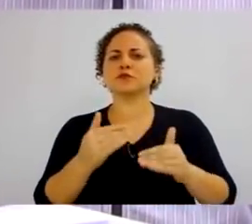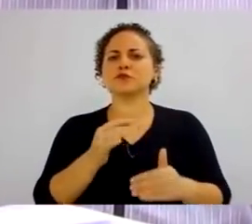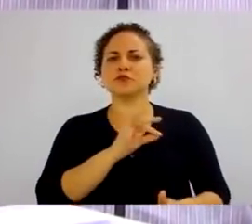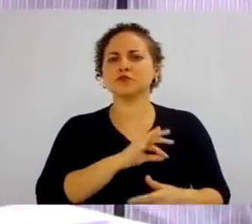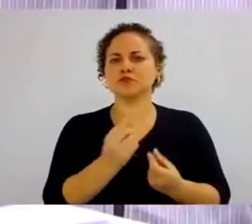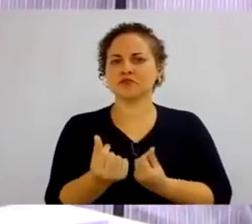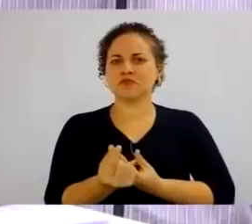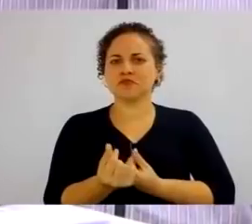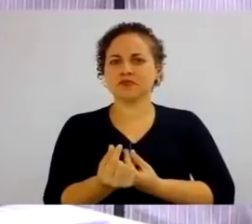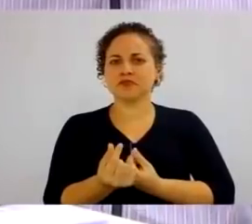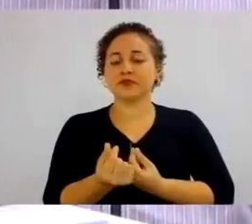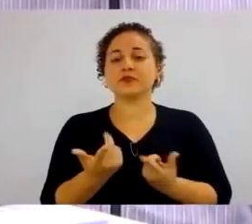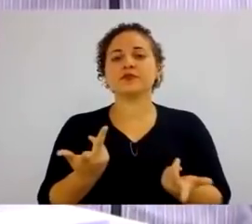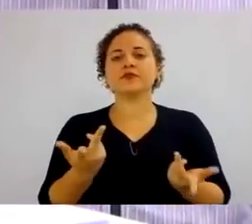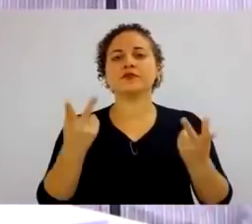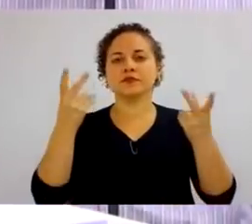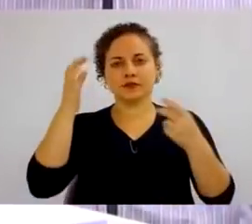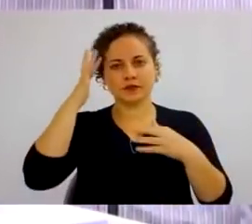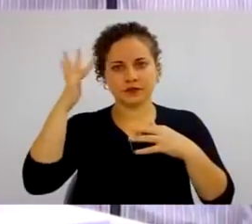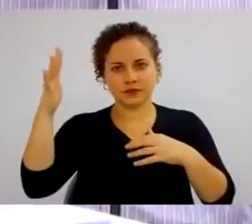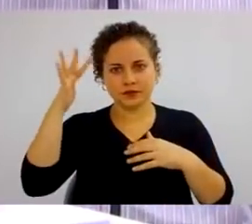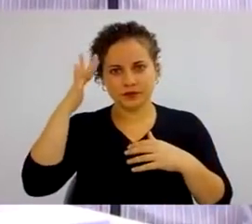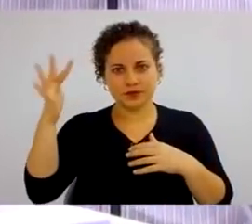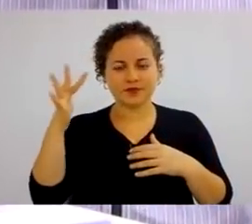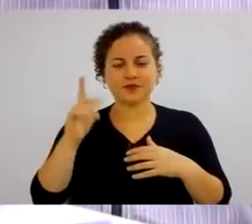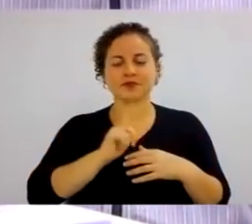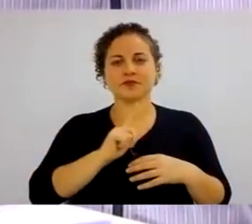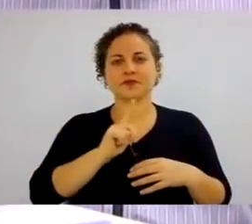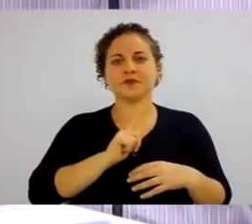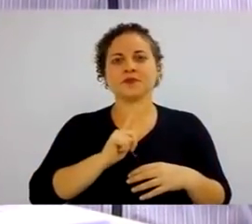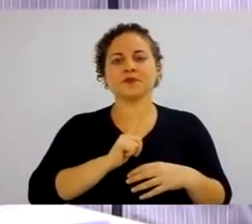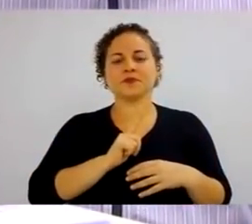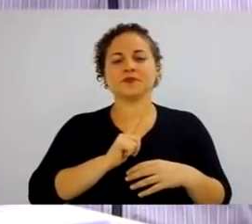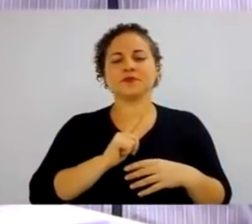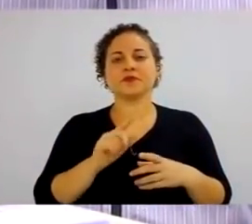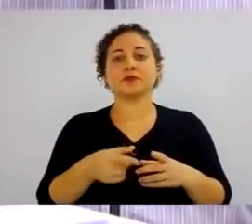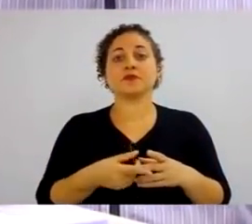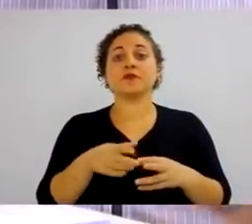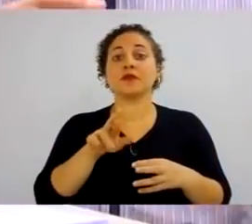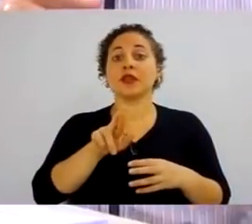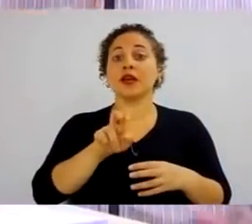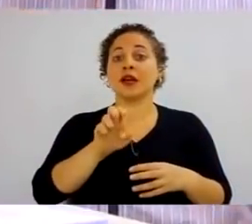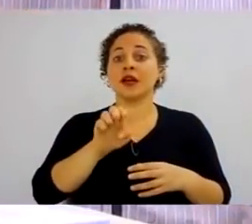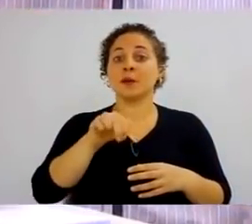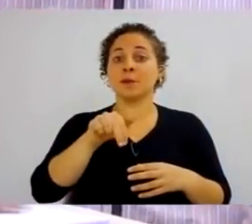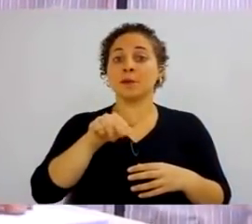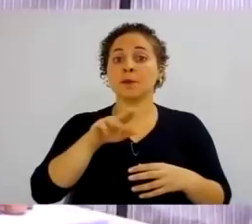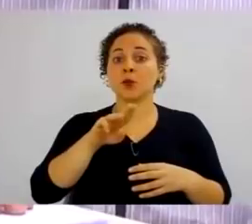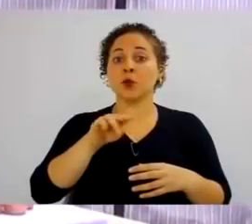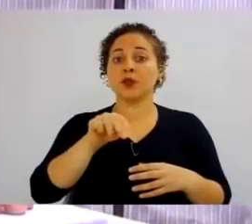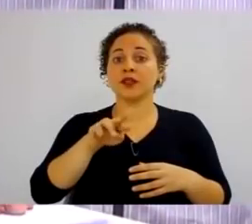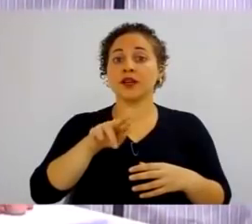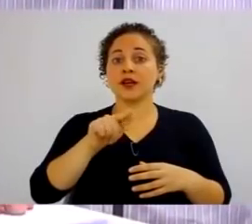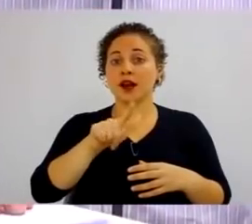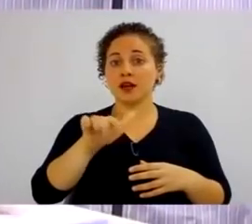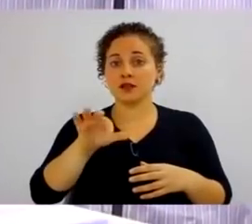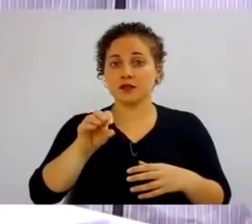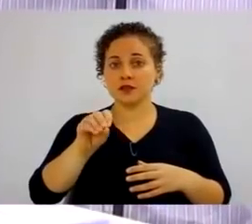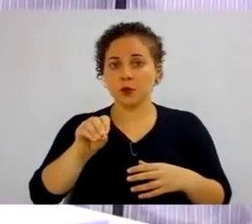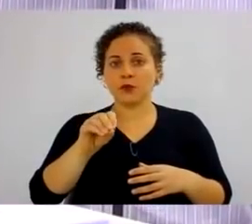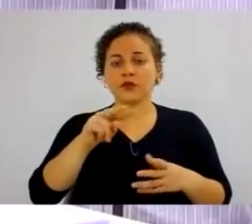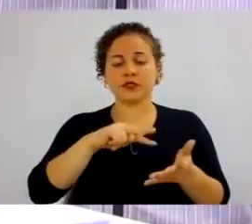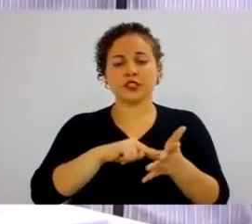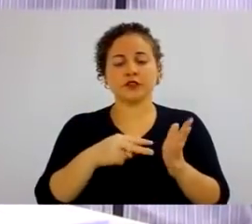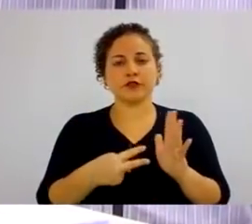Trouxe para vocês alguns conceitos. Primeiro, remuneração é o processo que envolve todas as formas de pagamento